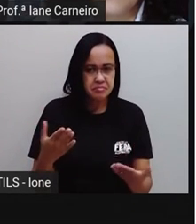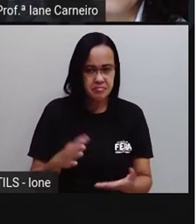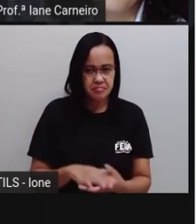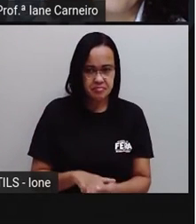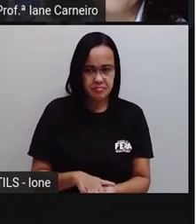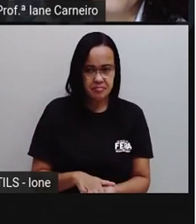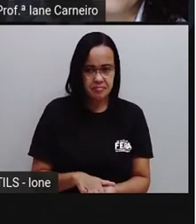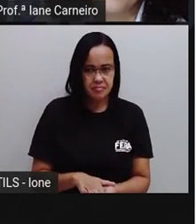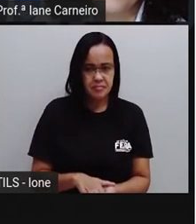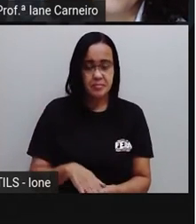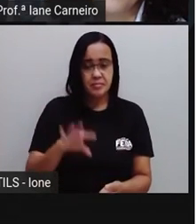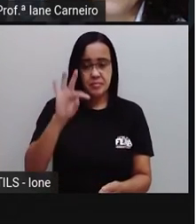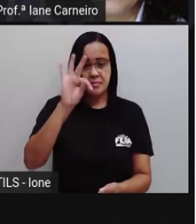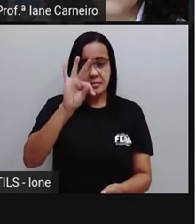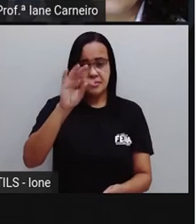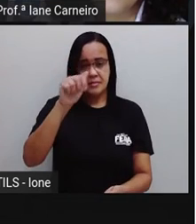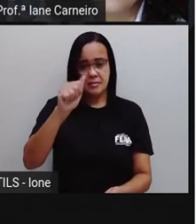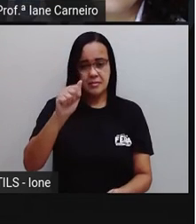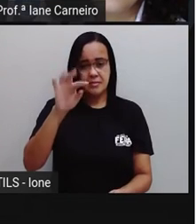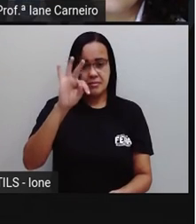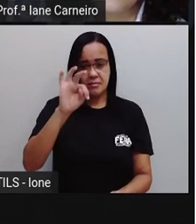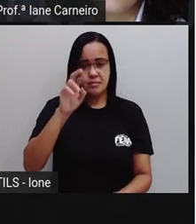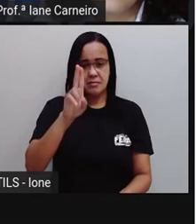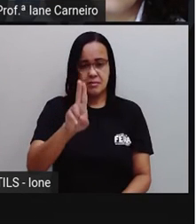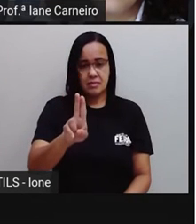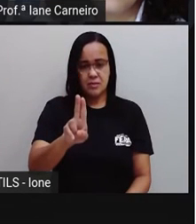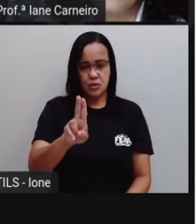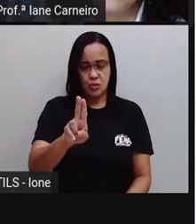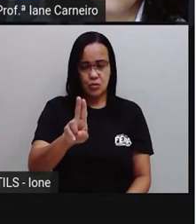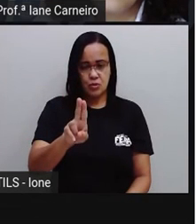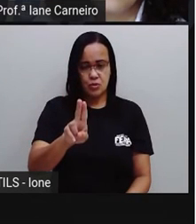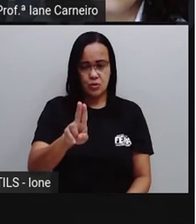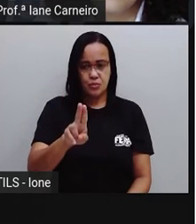E aí, a gente pode fazer o T assim, ó.